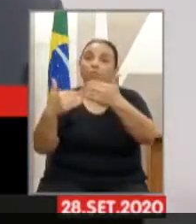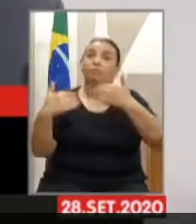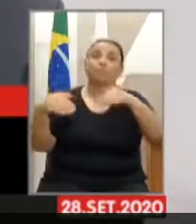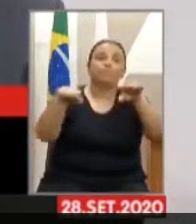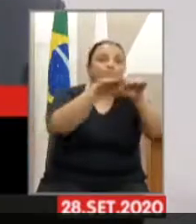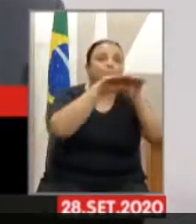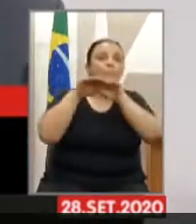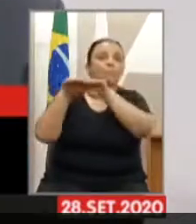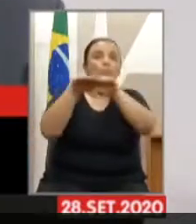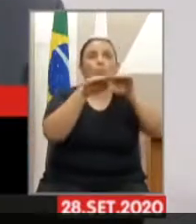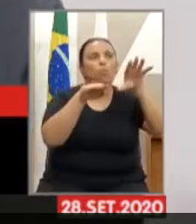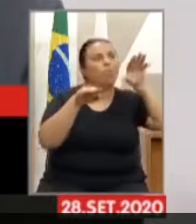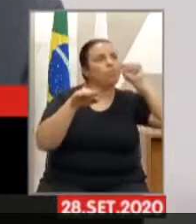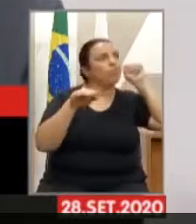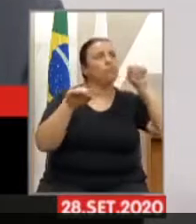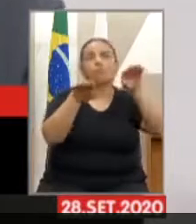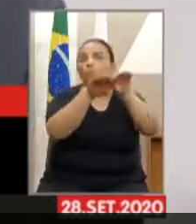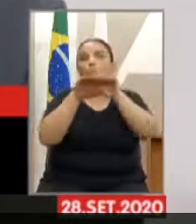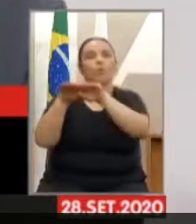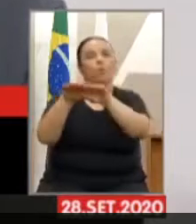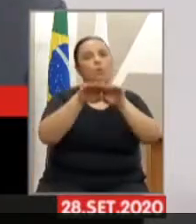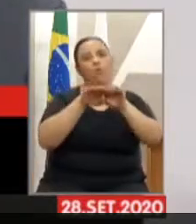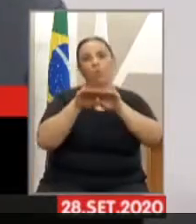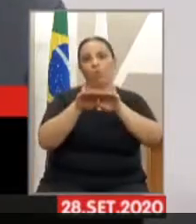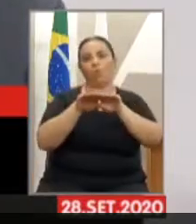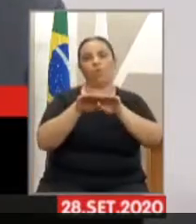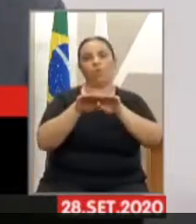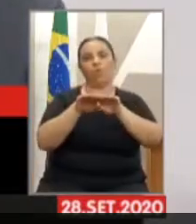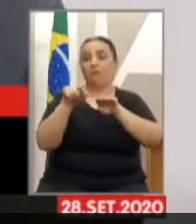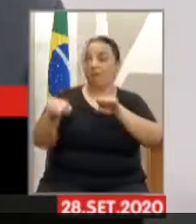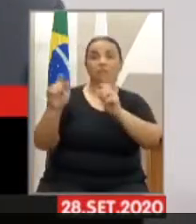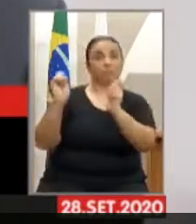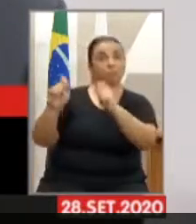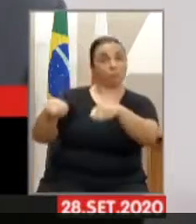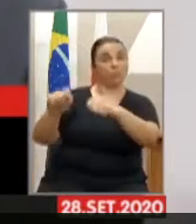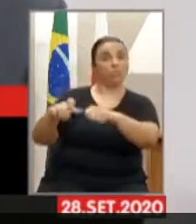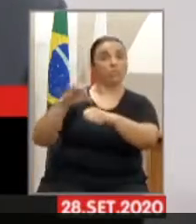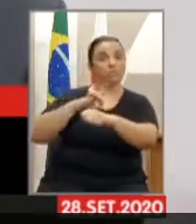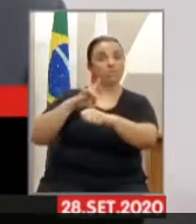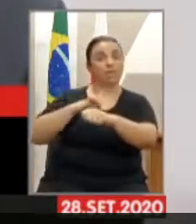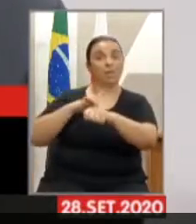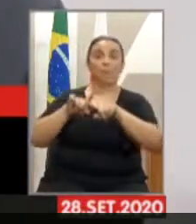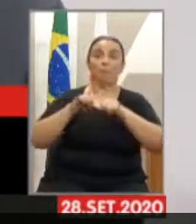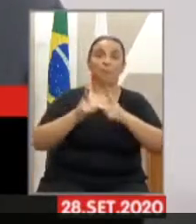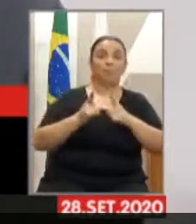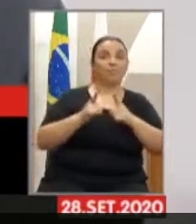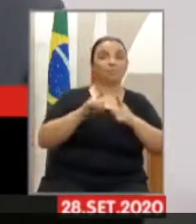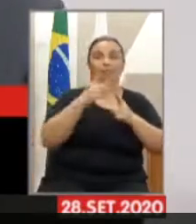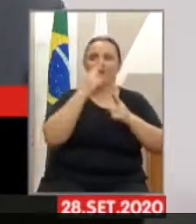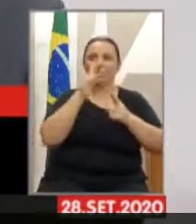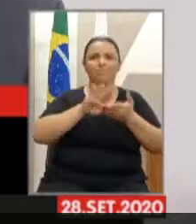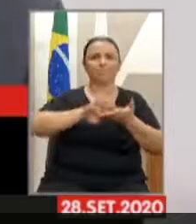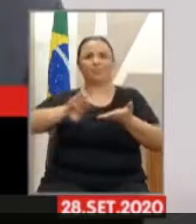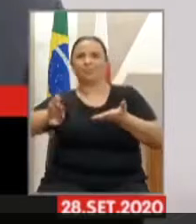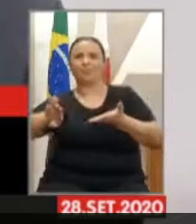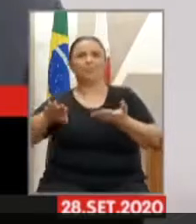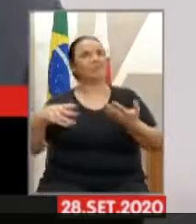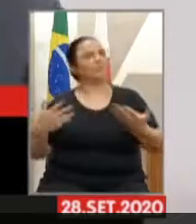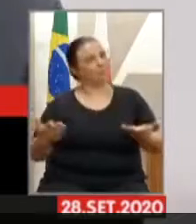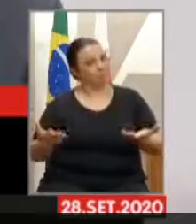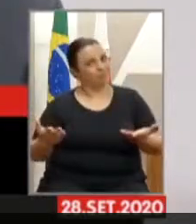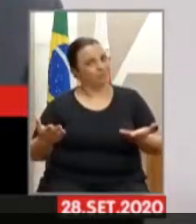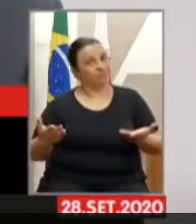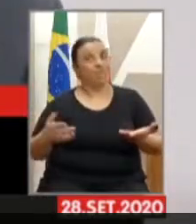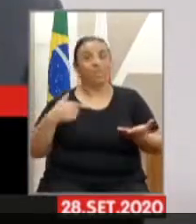muito capacitados e são esquecidos de lado. Então, hoje também é um grito, é um alerta aqui para todo,